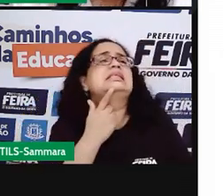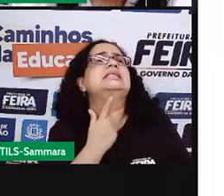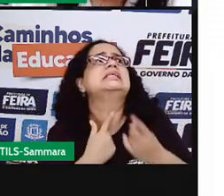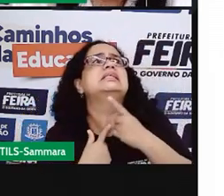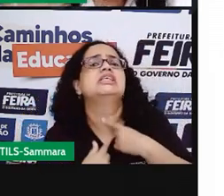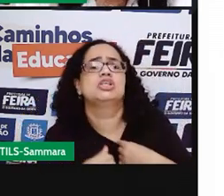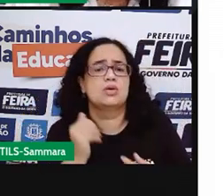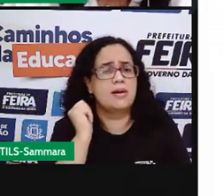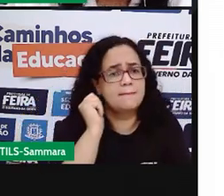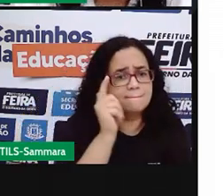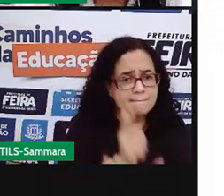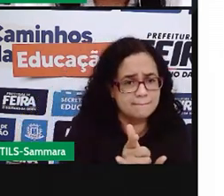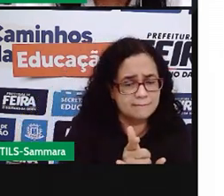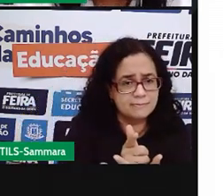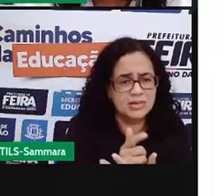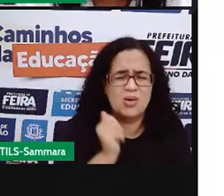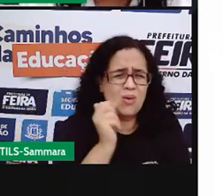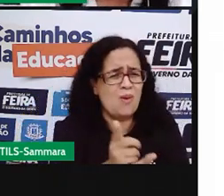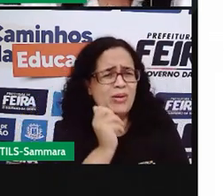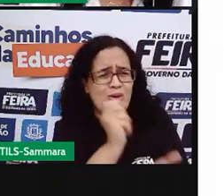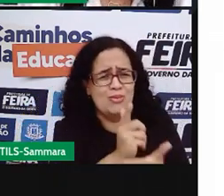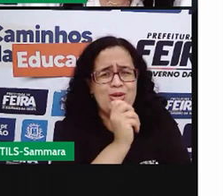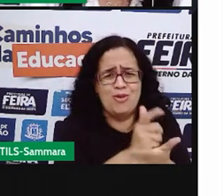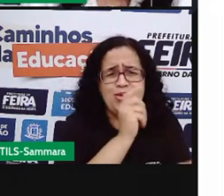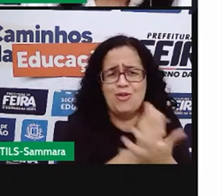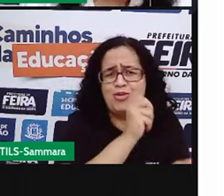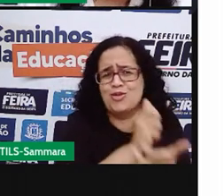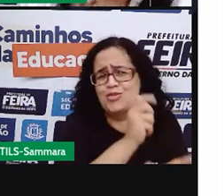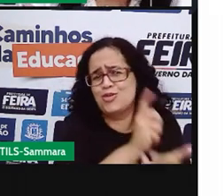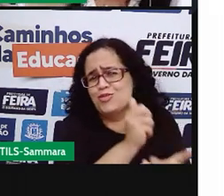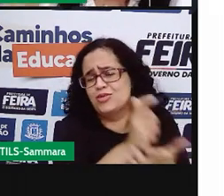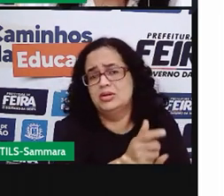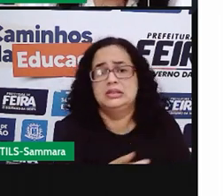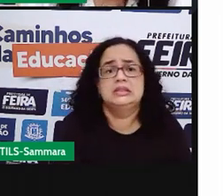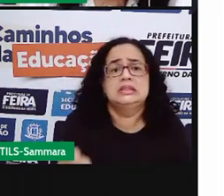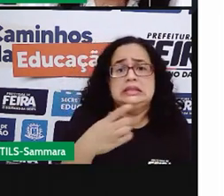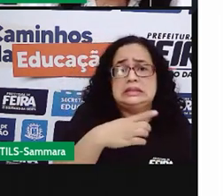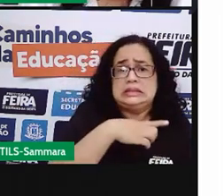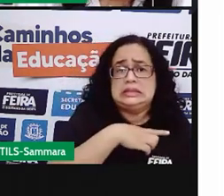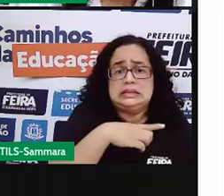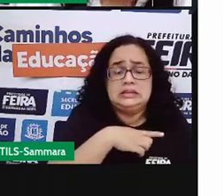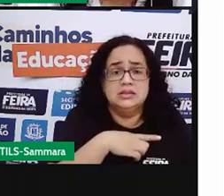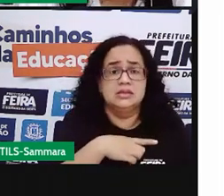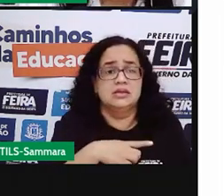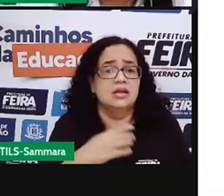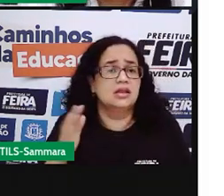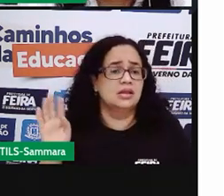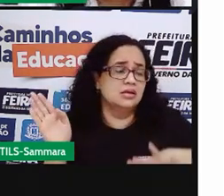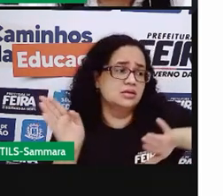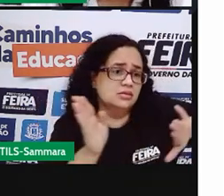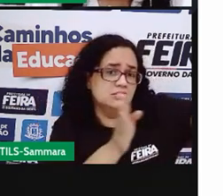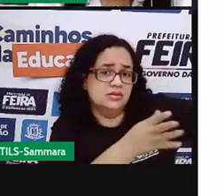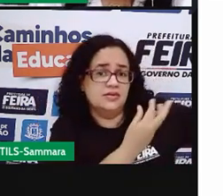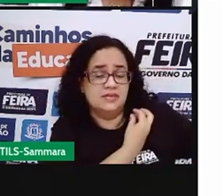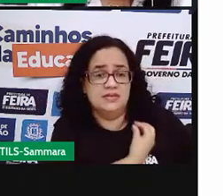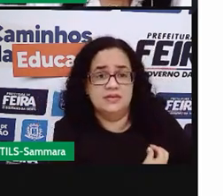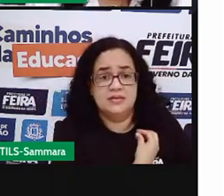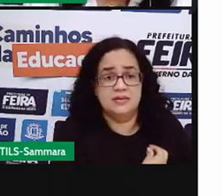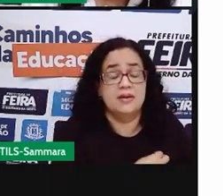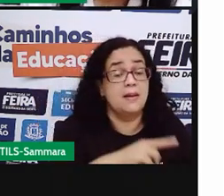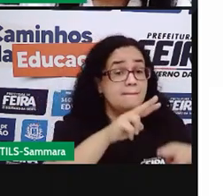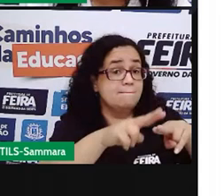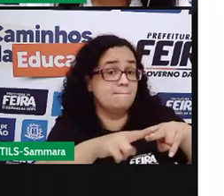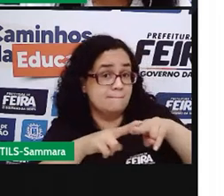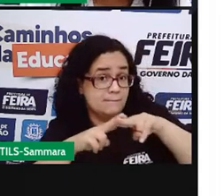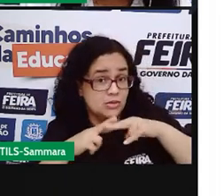compra e compra demais. Aprendemos a ser consumistas durante a vida. Por esse motivo a